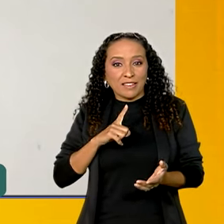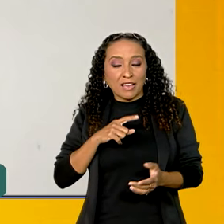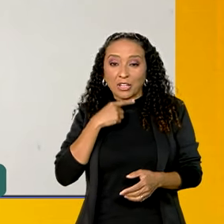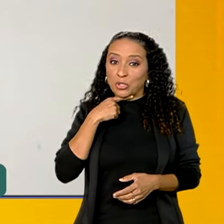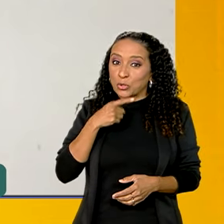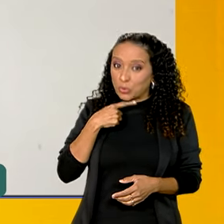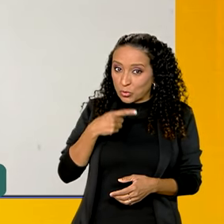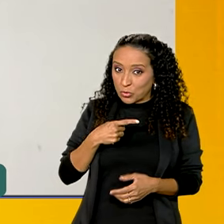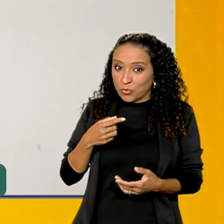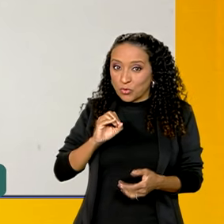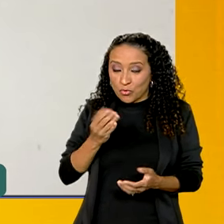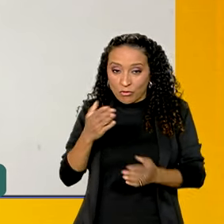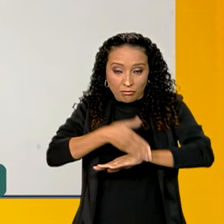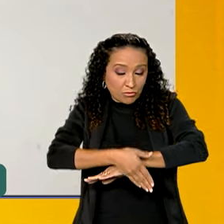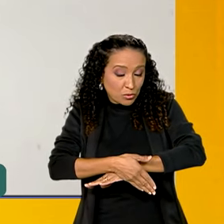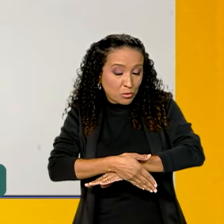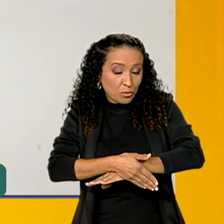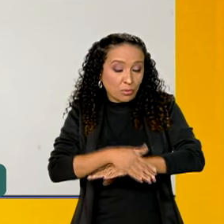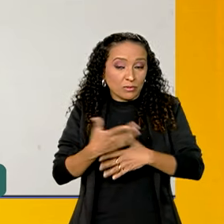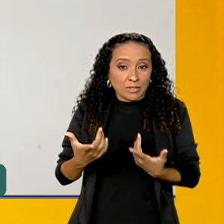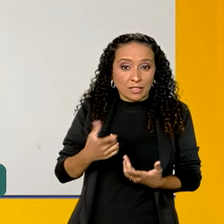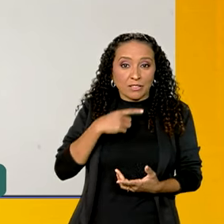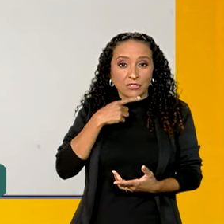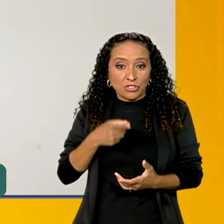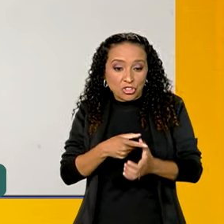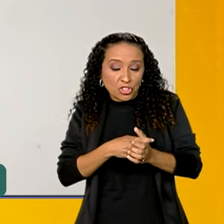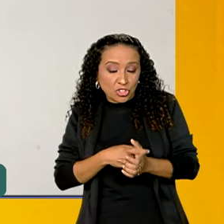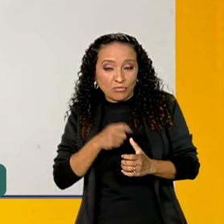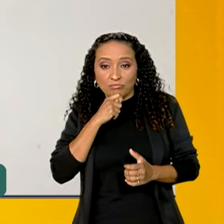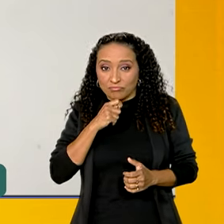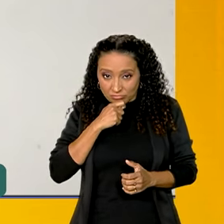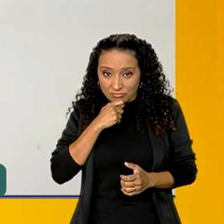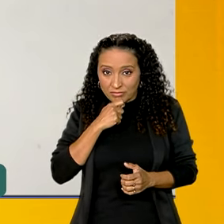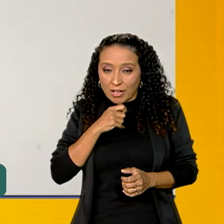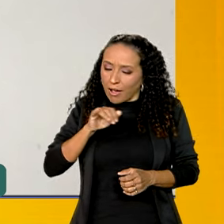condição, ou já entrou na plataforma, ou tem alguma dívida e não entrou ainda,